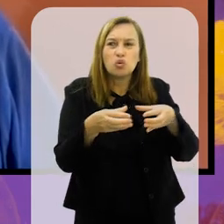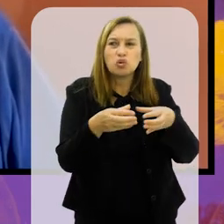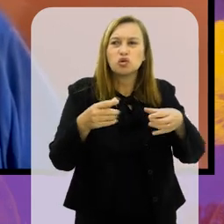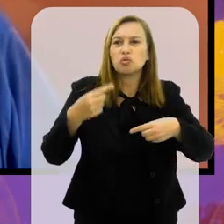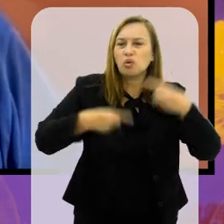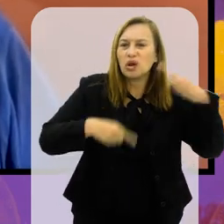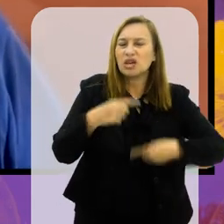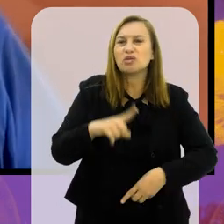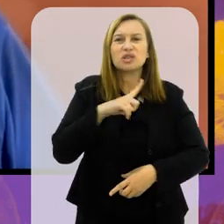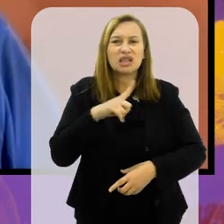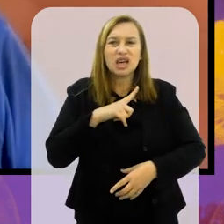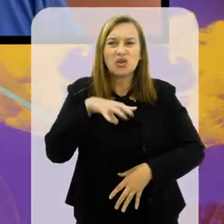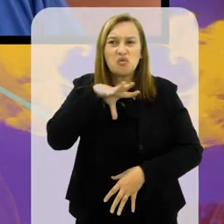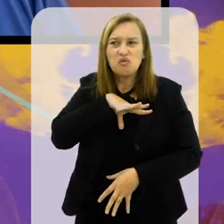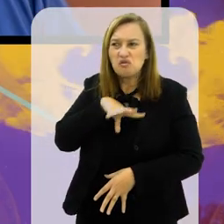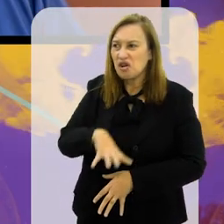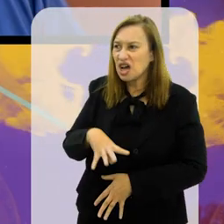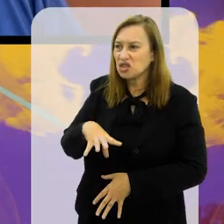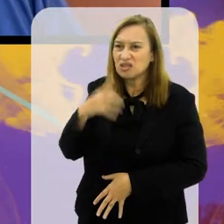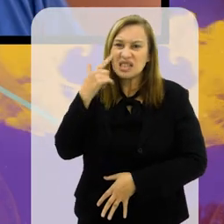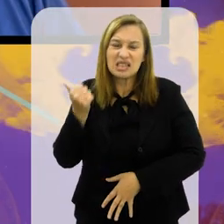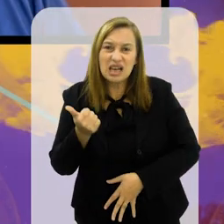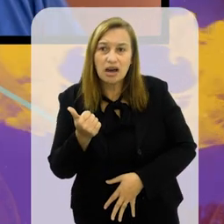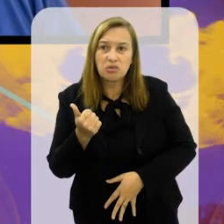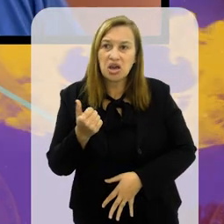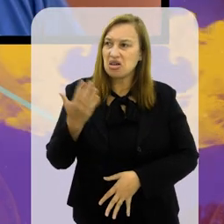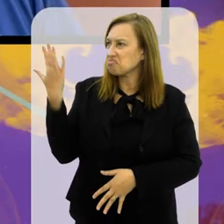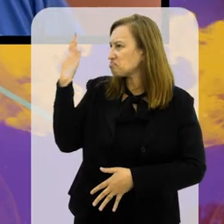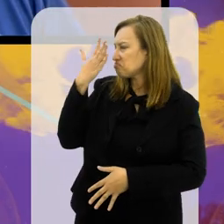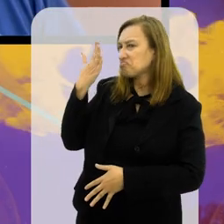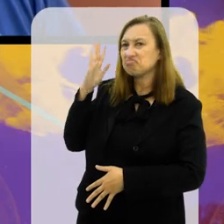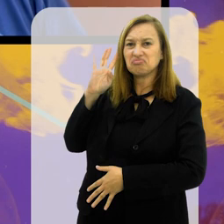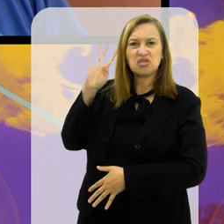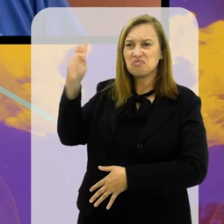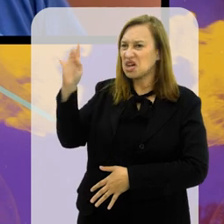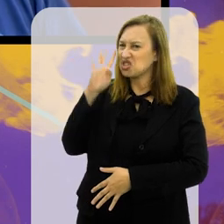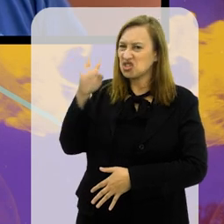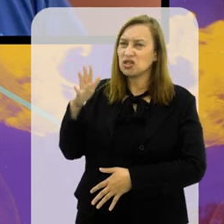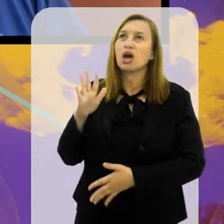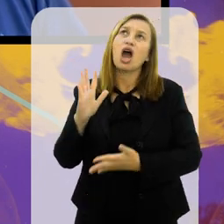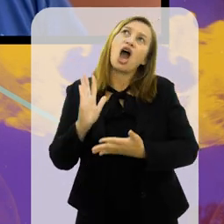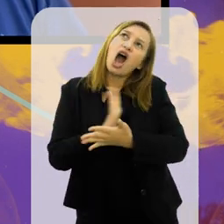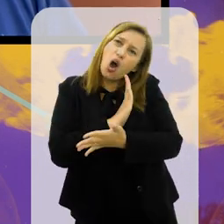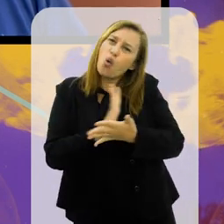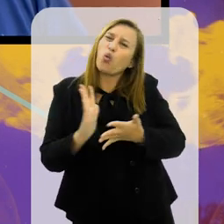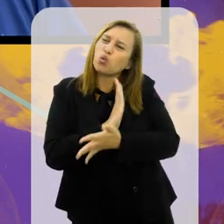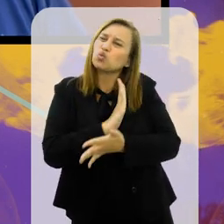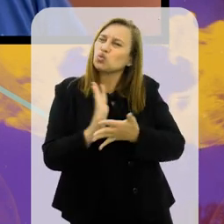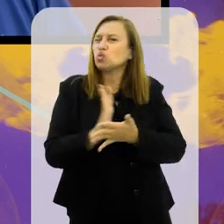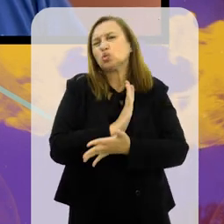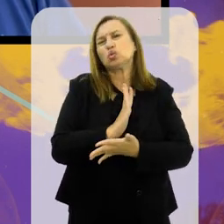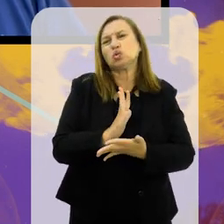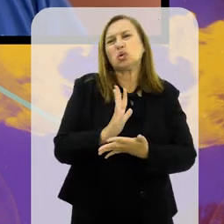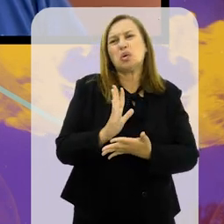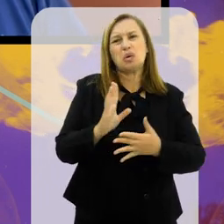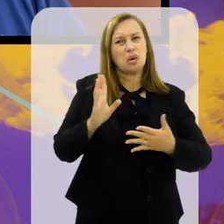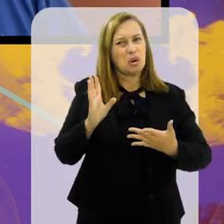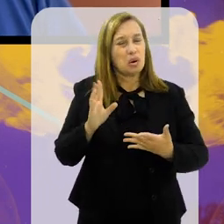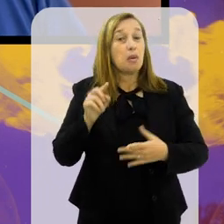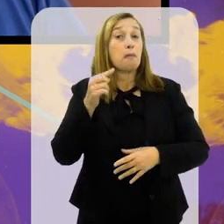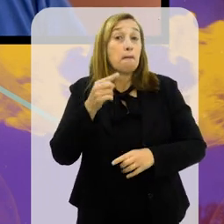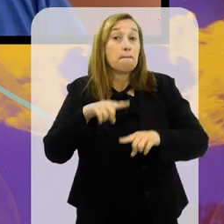políticos tem o Vasco? Hélio, então eu não imagino quantos grupos. eu sei que deve ter alguns, alguns, alguns.